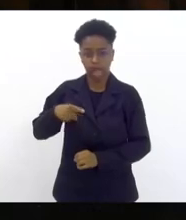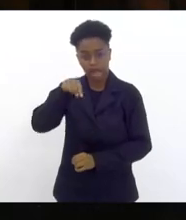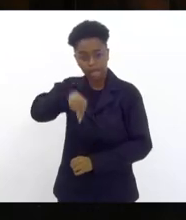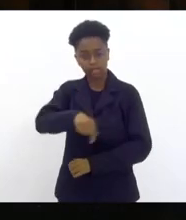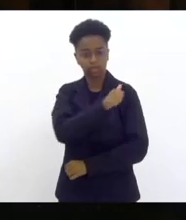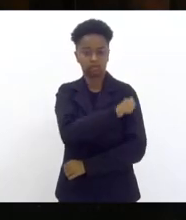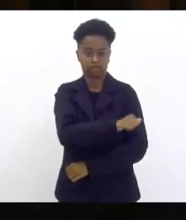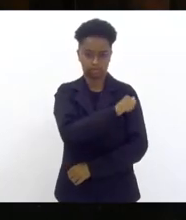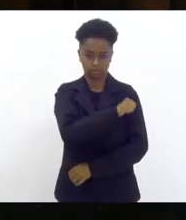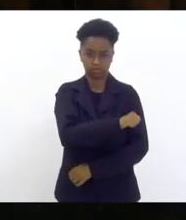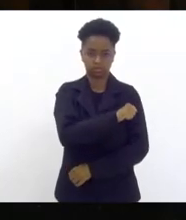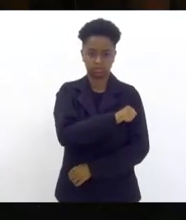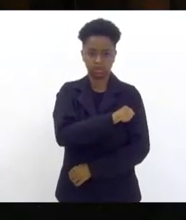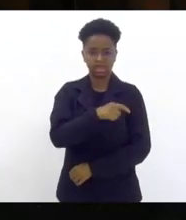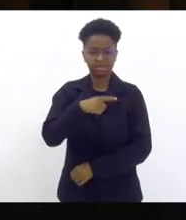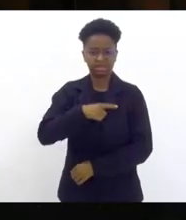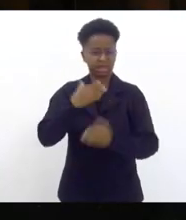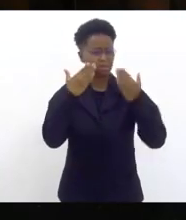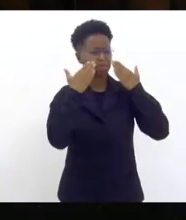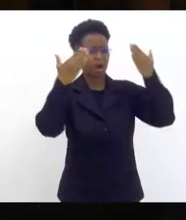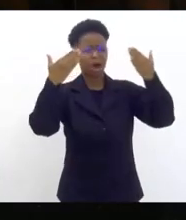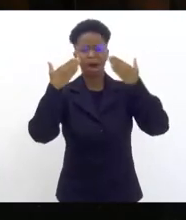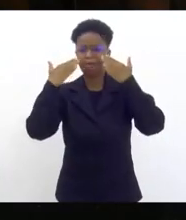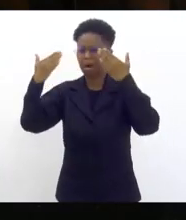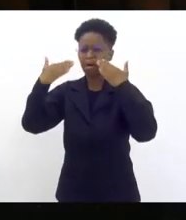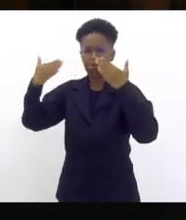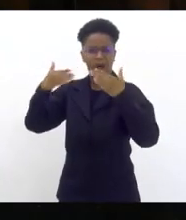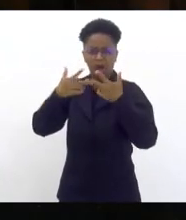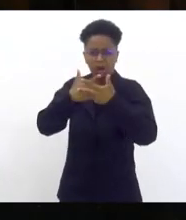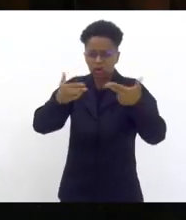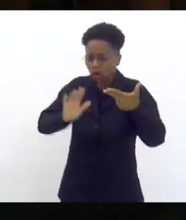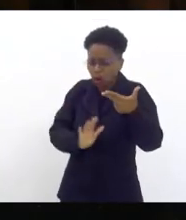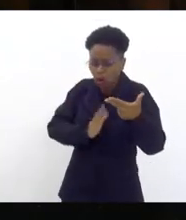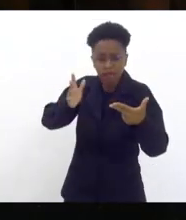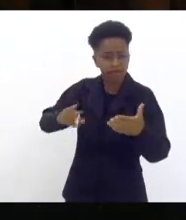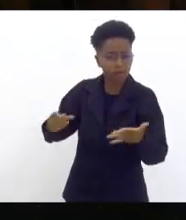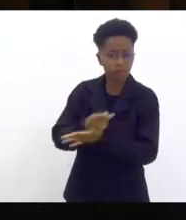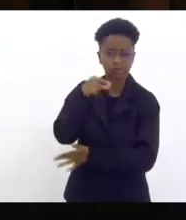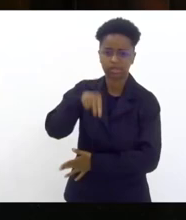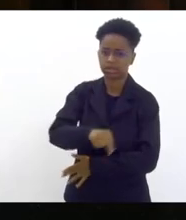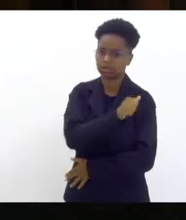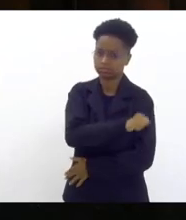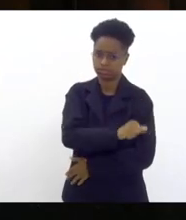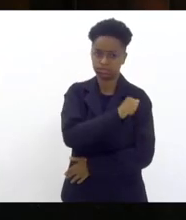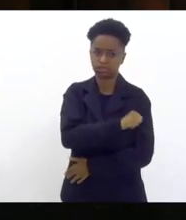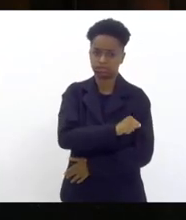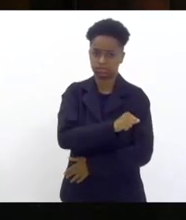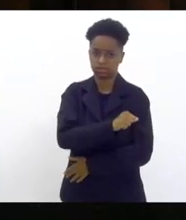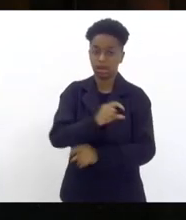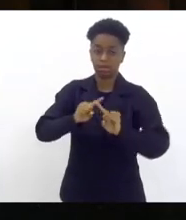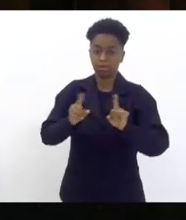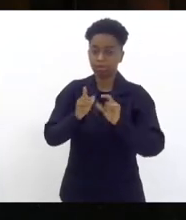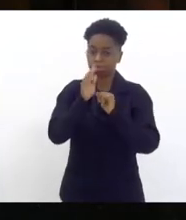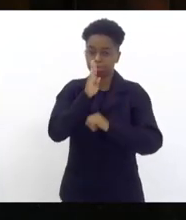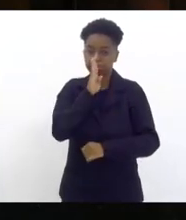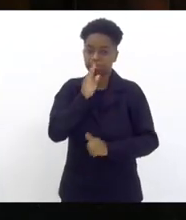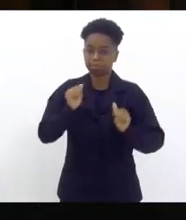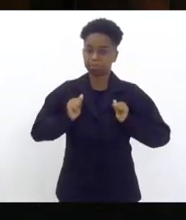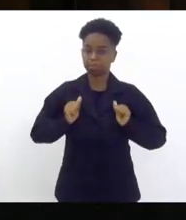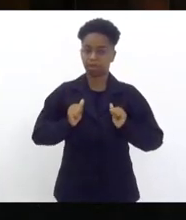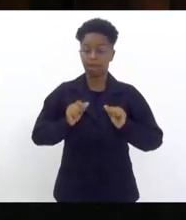Rio de Janeiro diante das barbáries que são feitas aqui no Estado do Rio de Janeiro e é importante dizer